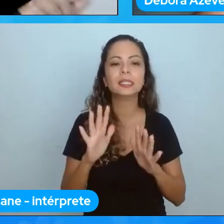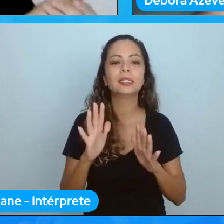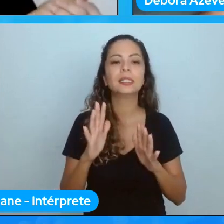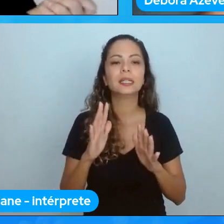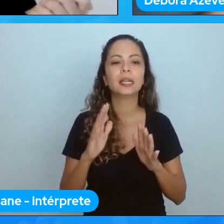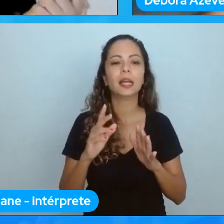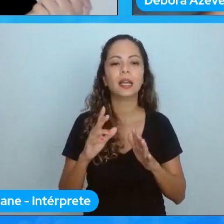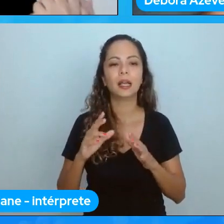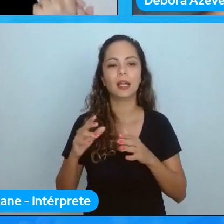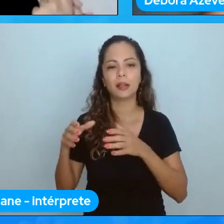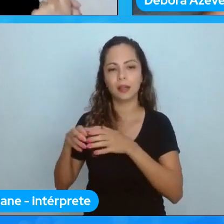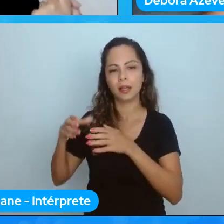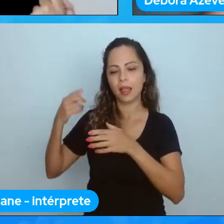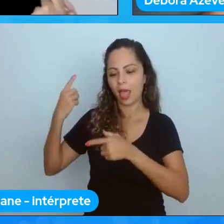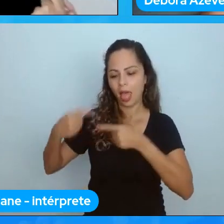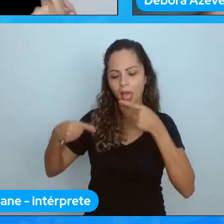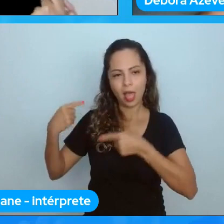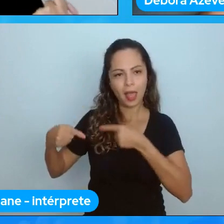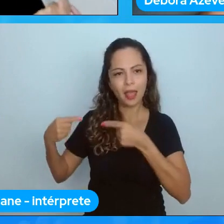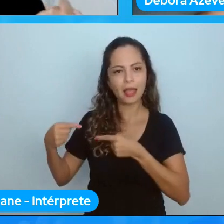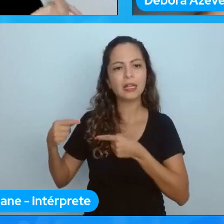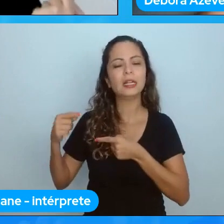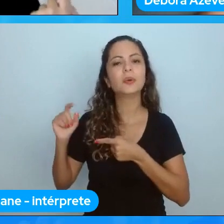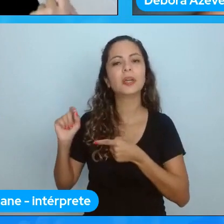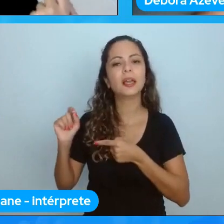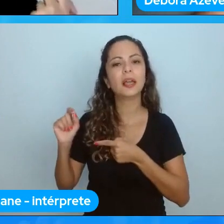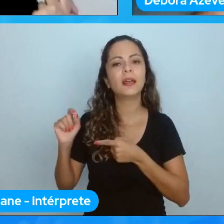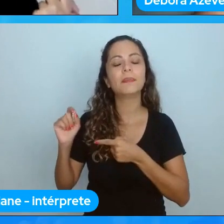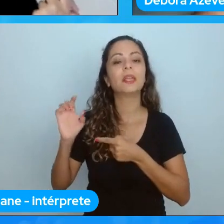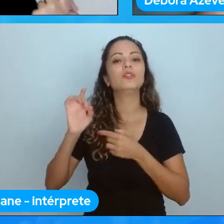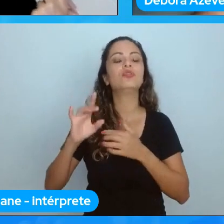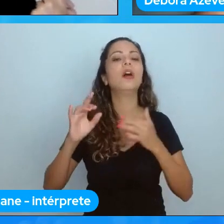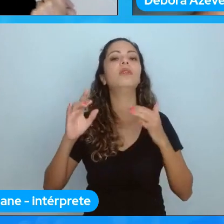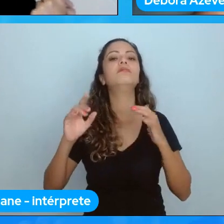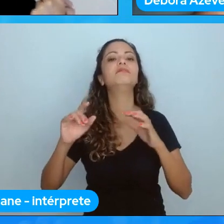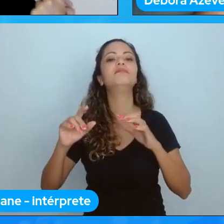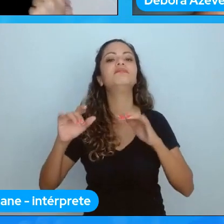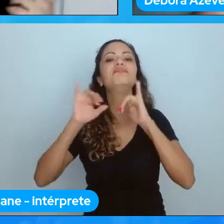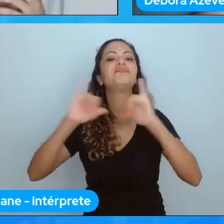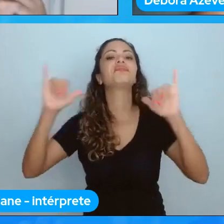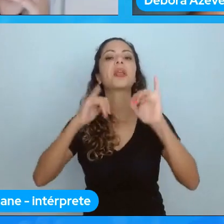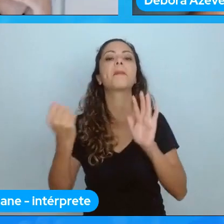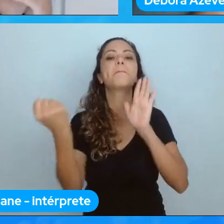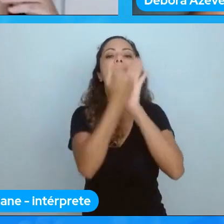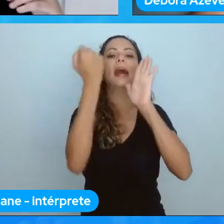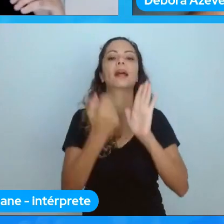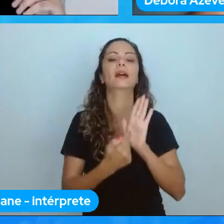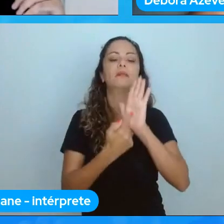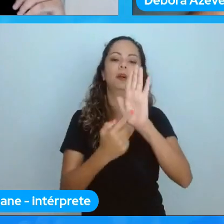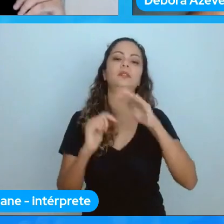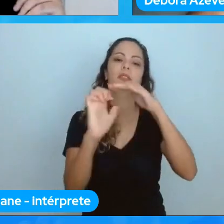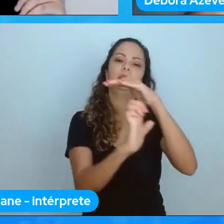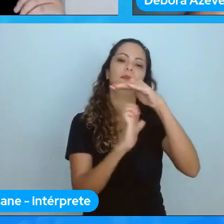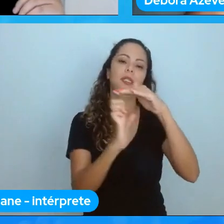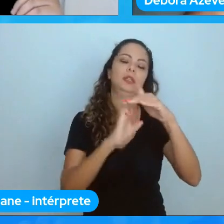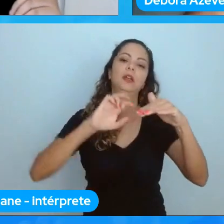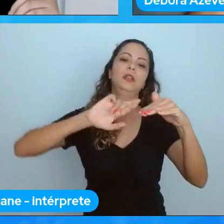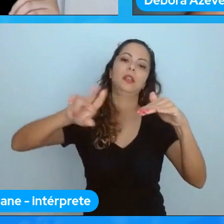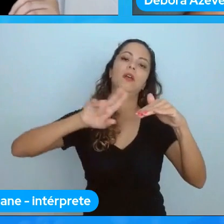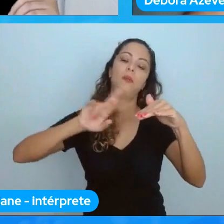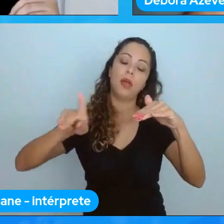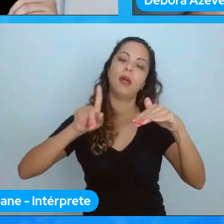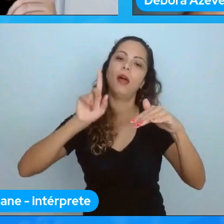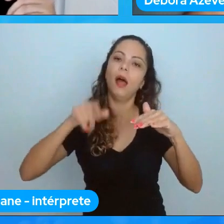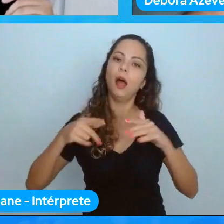afirmativas que ultrapassem a propaganda que ultrapassem propaganda que ultrapassem a intenção entre